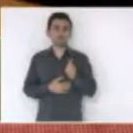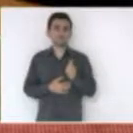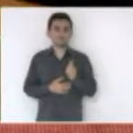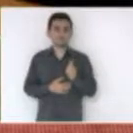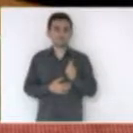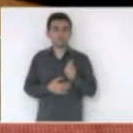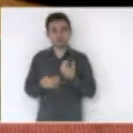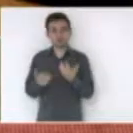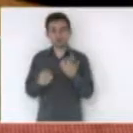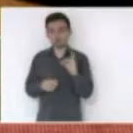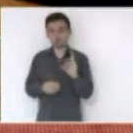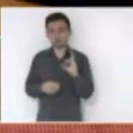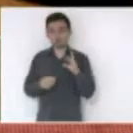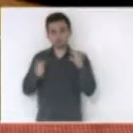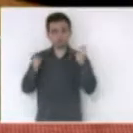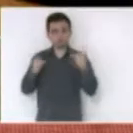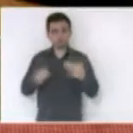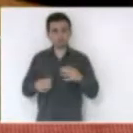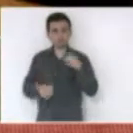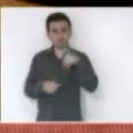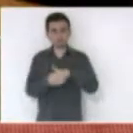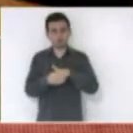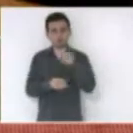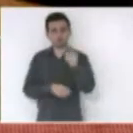é isso que eu queria colocar um voto sim